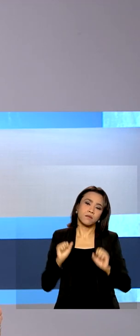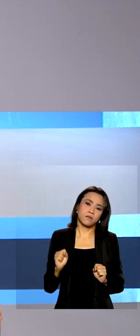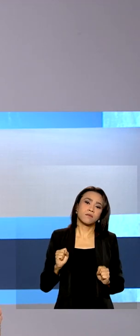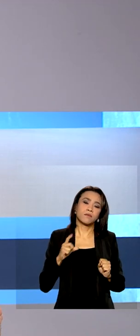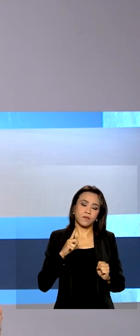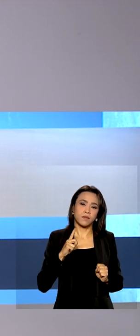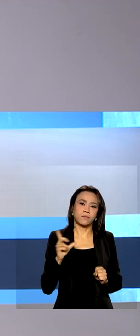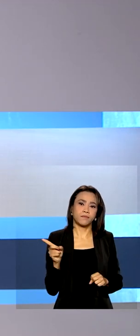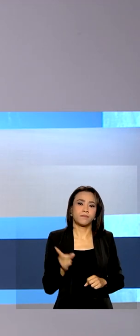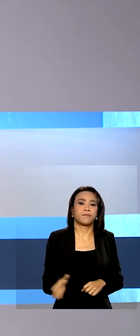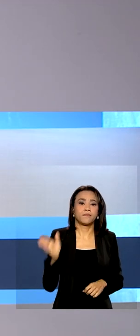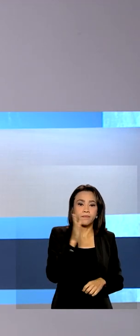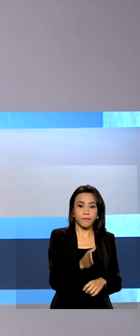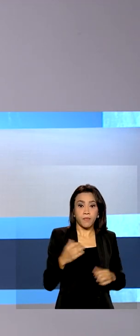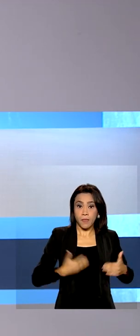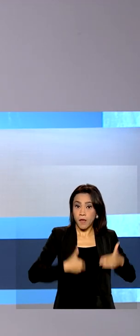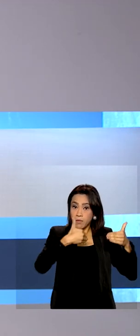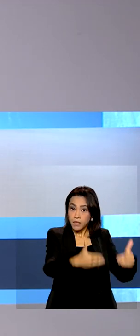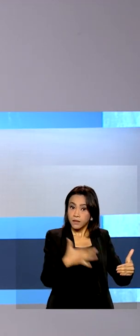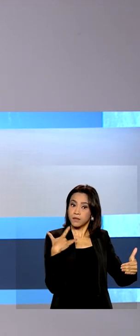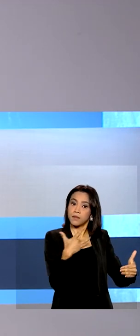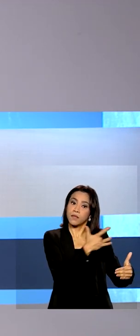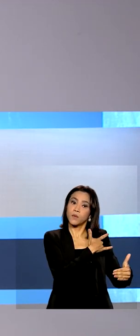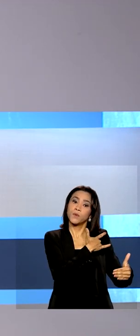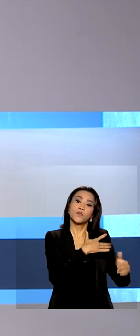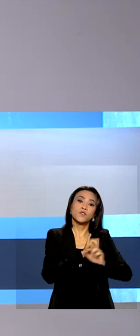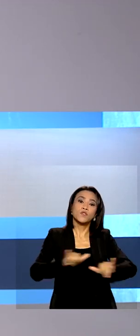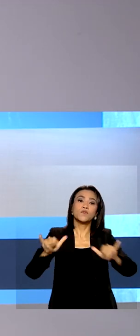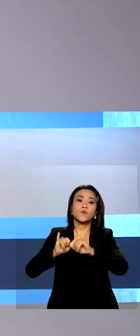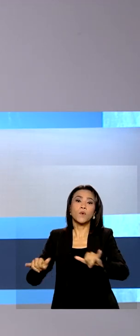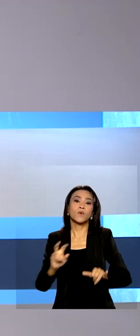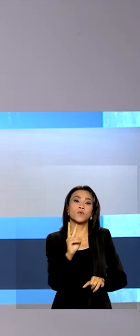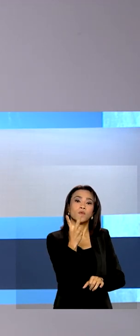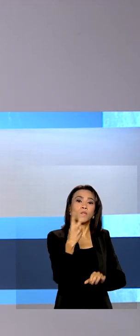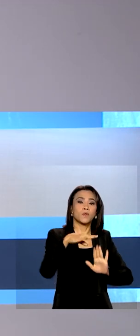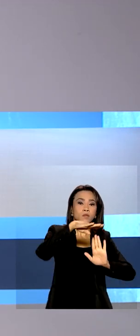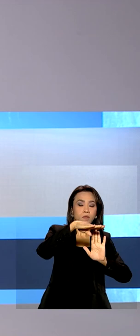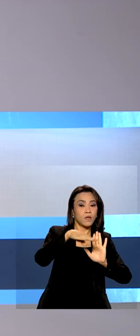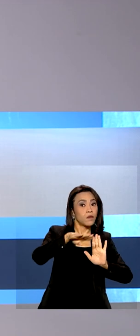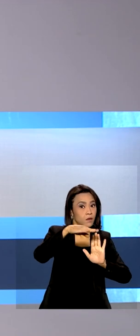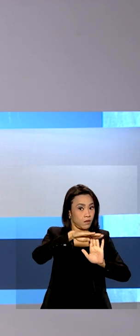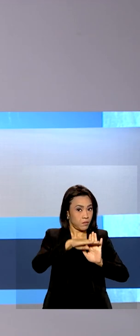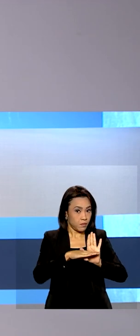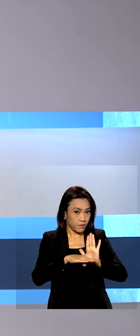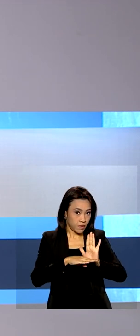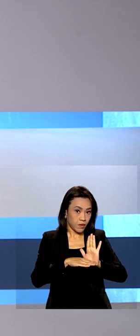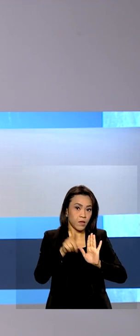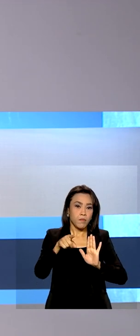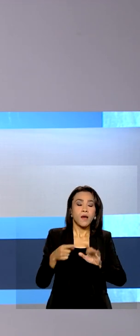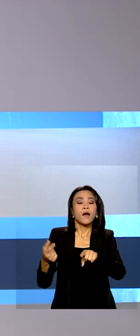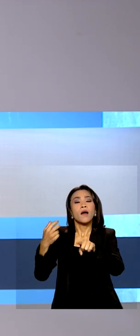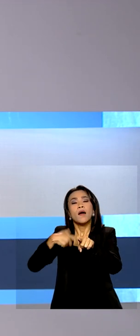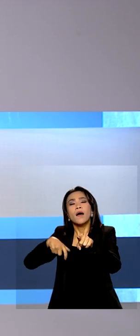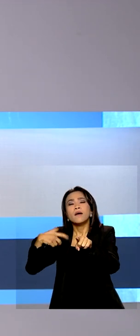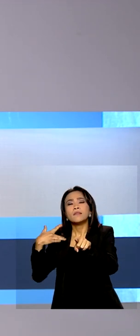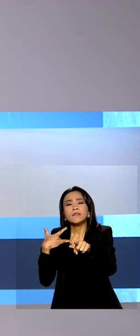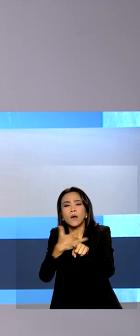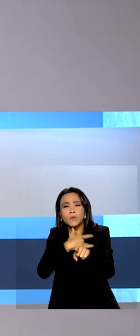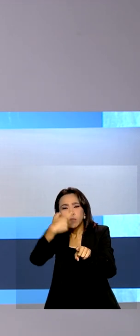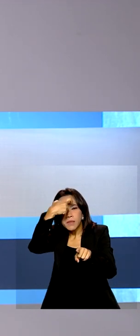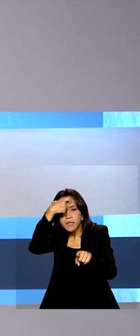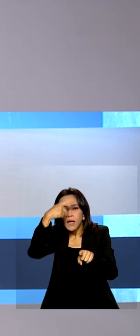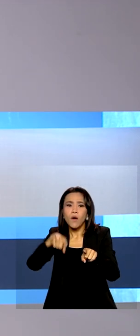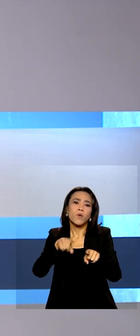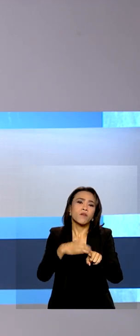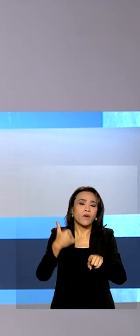O Ministério da Saúde lançou duas iniciativas de saúde mental. A linha Vida vai funcionar 24 horas por dia e